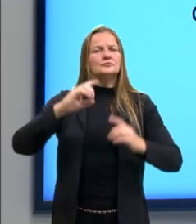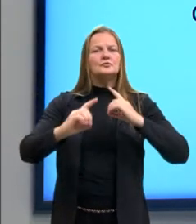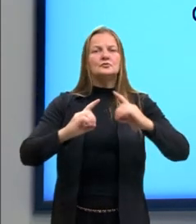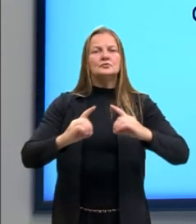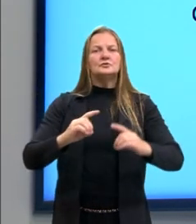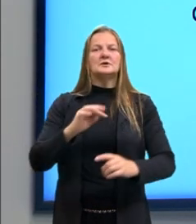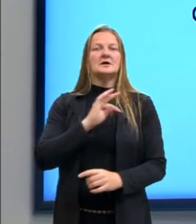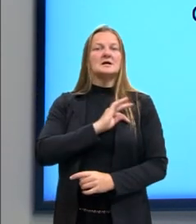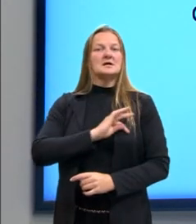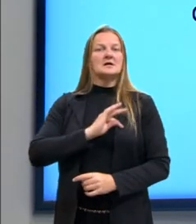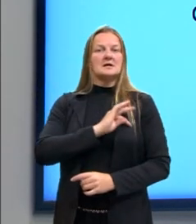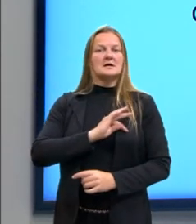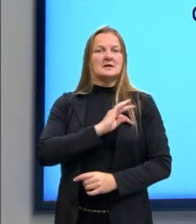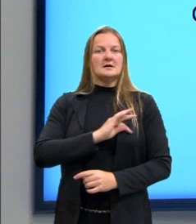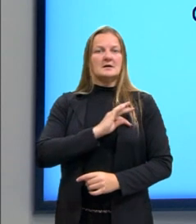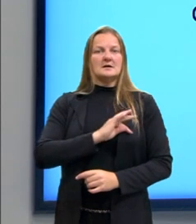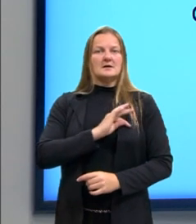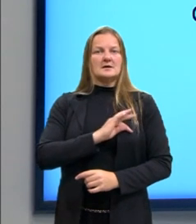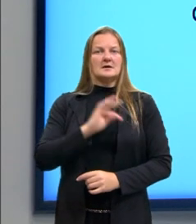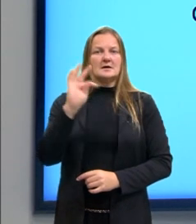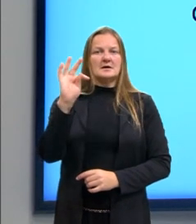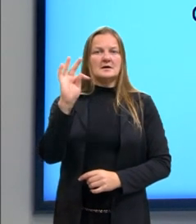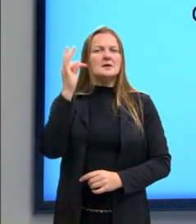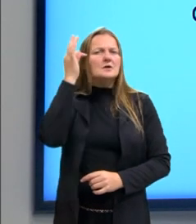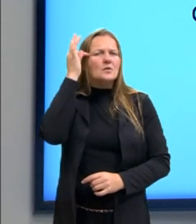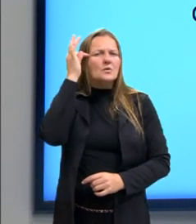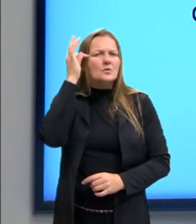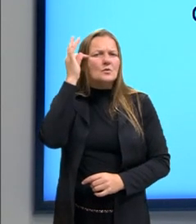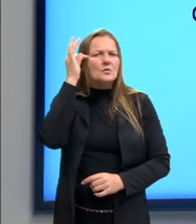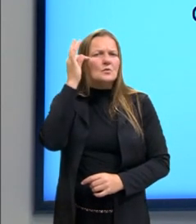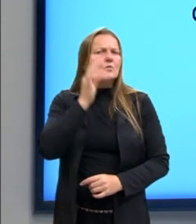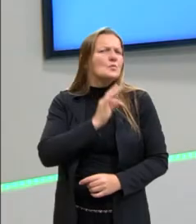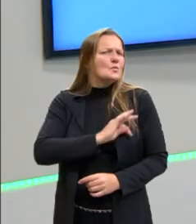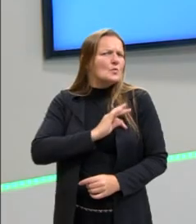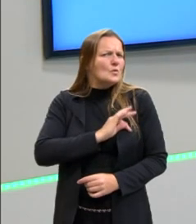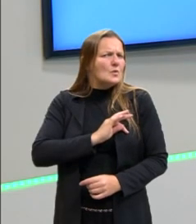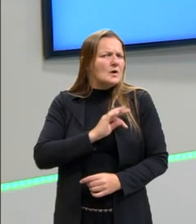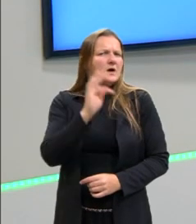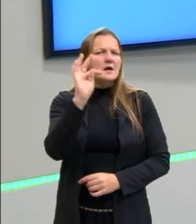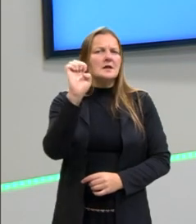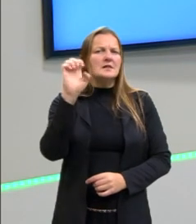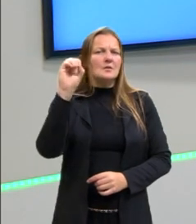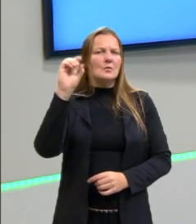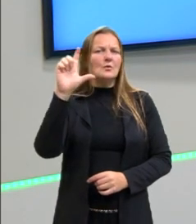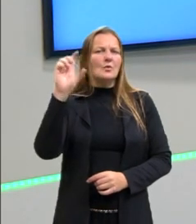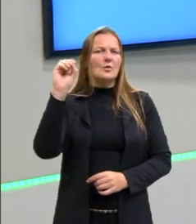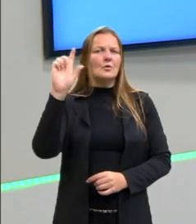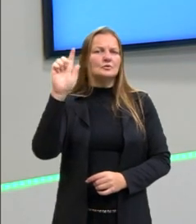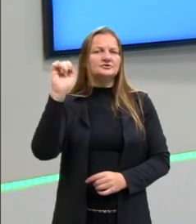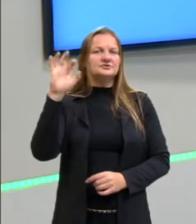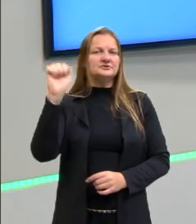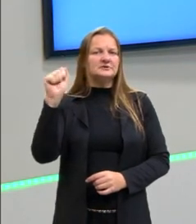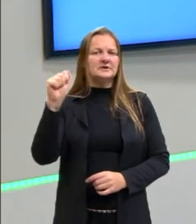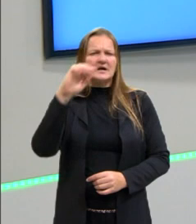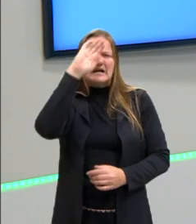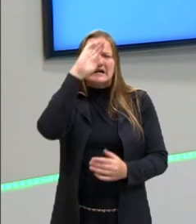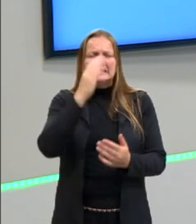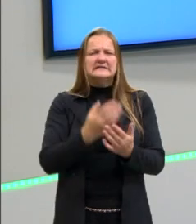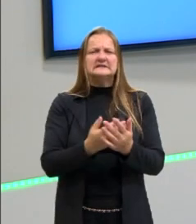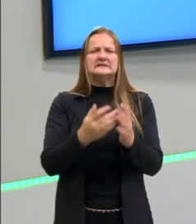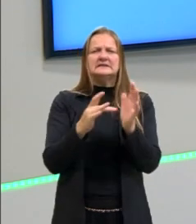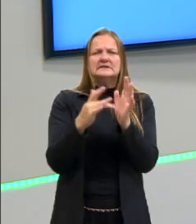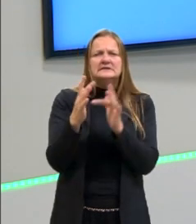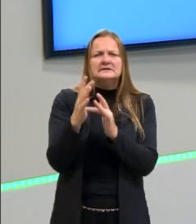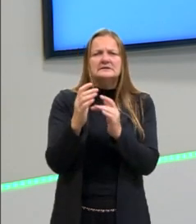teologia. Então, as crenças do cristianismo, elas viram a visão de mundo na